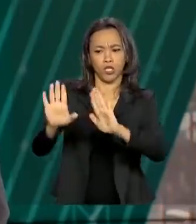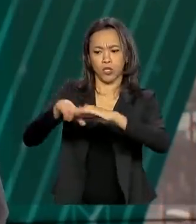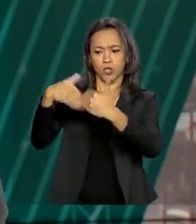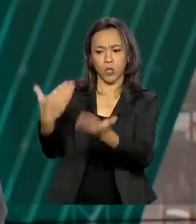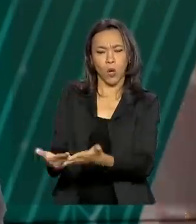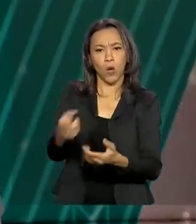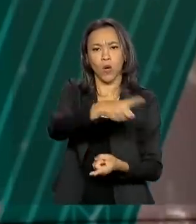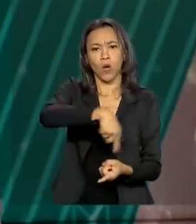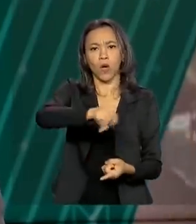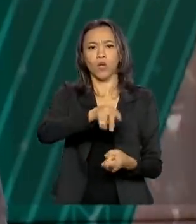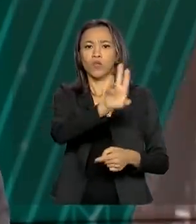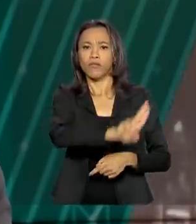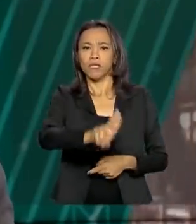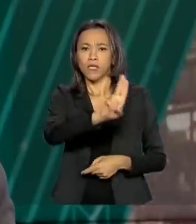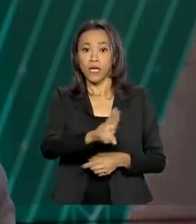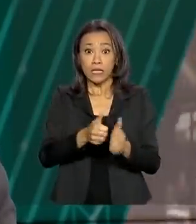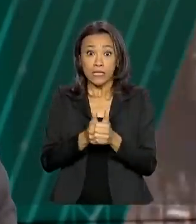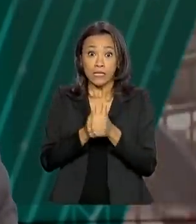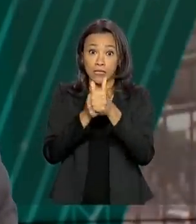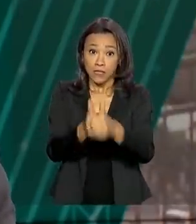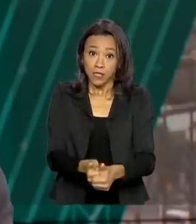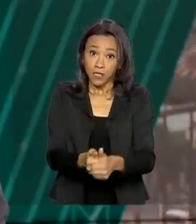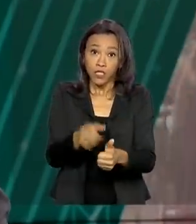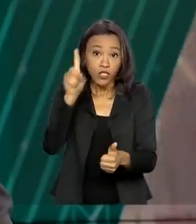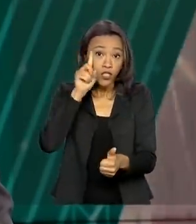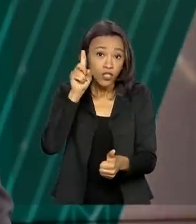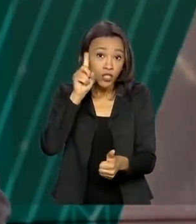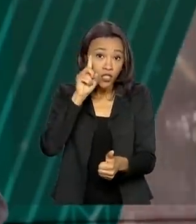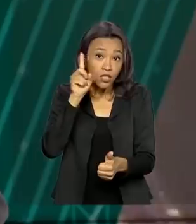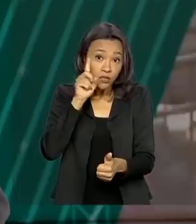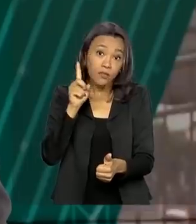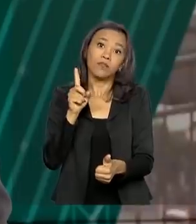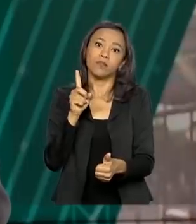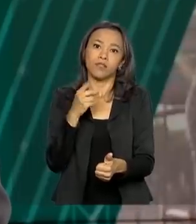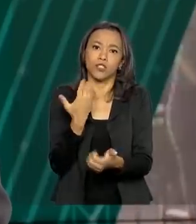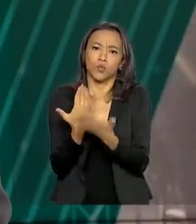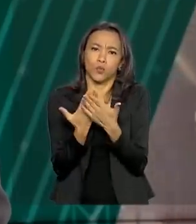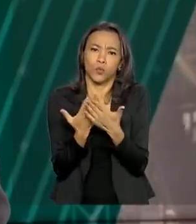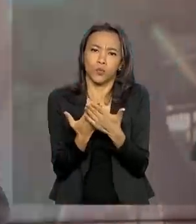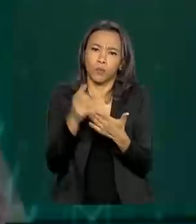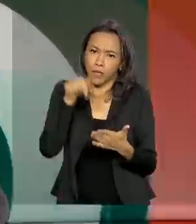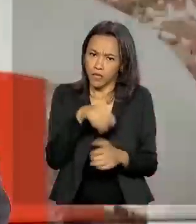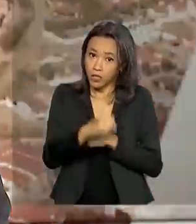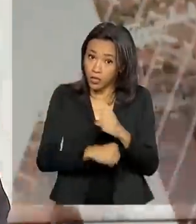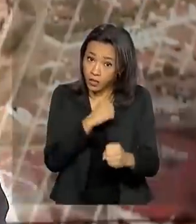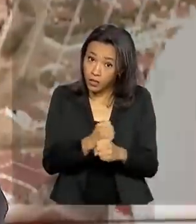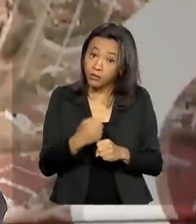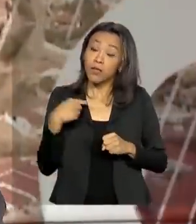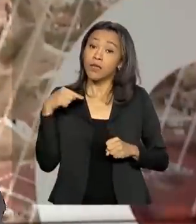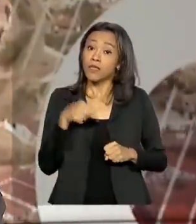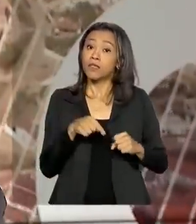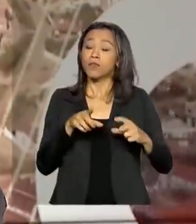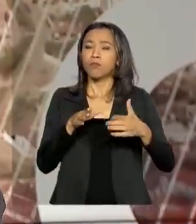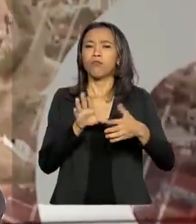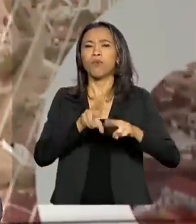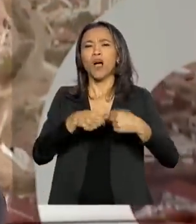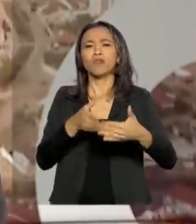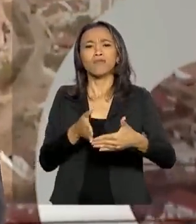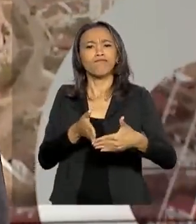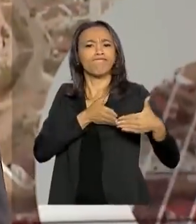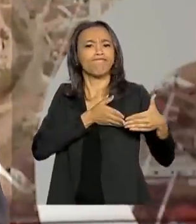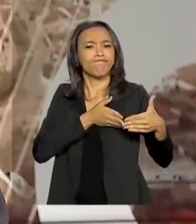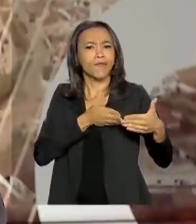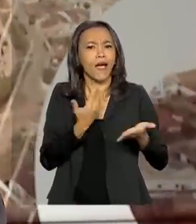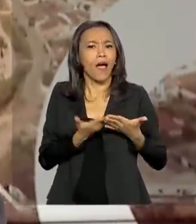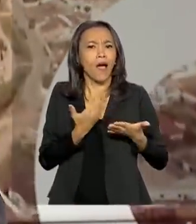universidades cumprirem a quantidade mínima de dias letivos neste ano. A redução vem após a suspensão de aulas para tentar